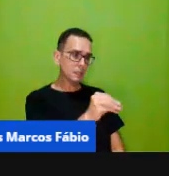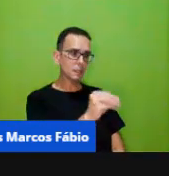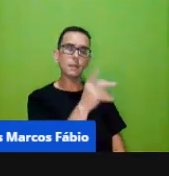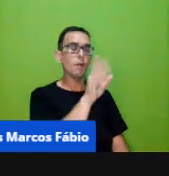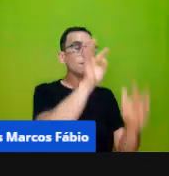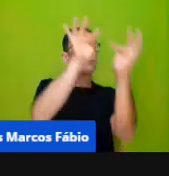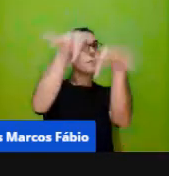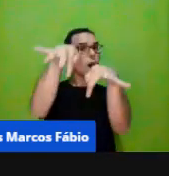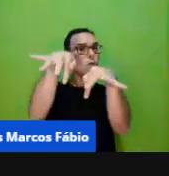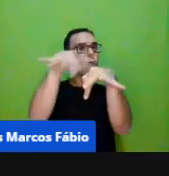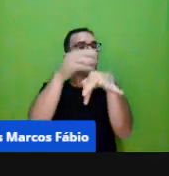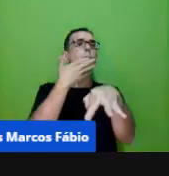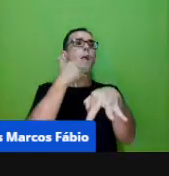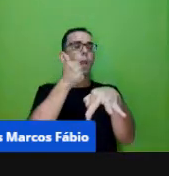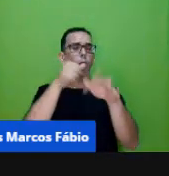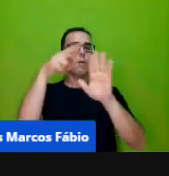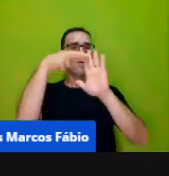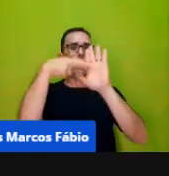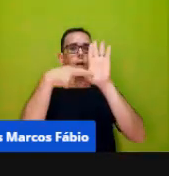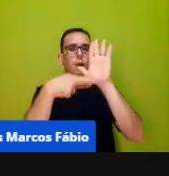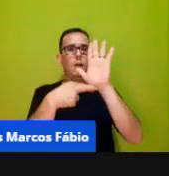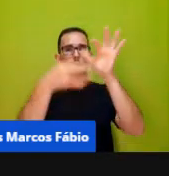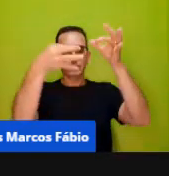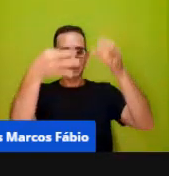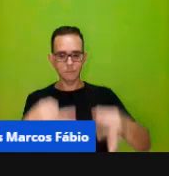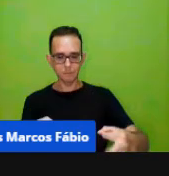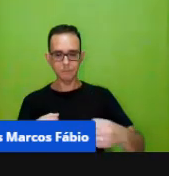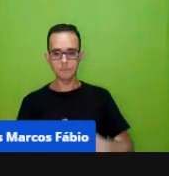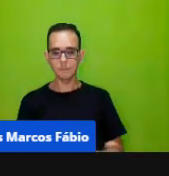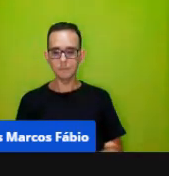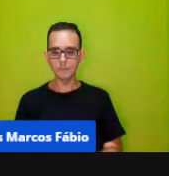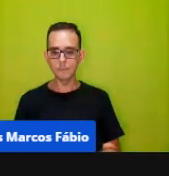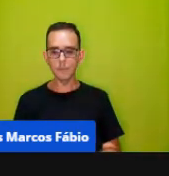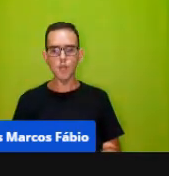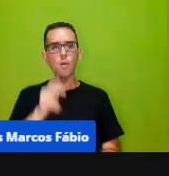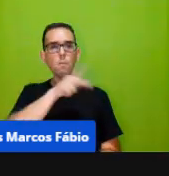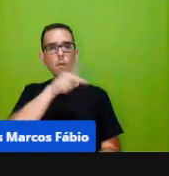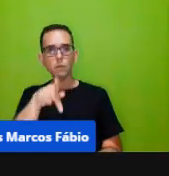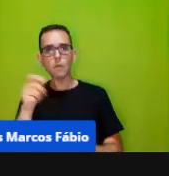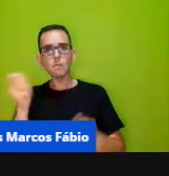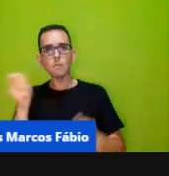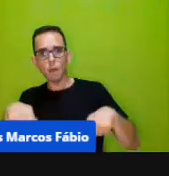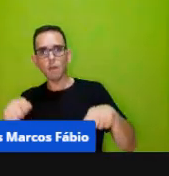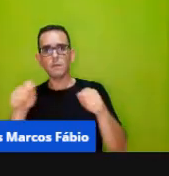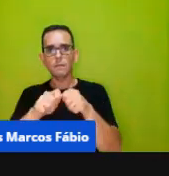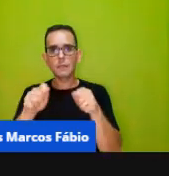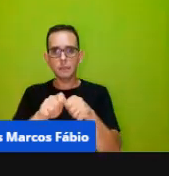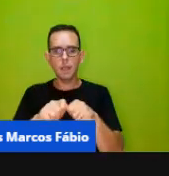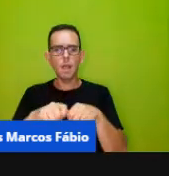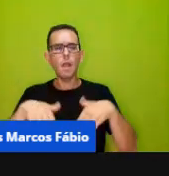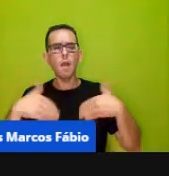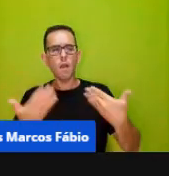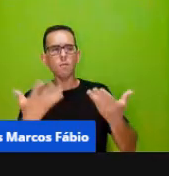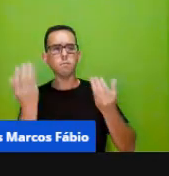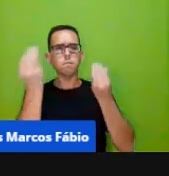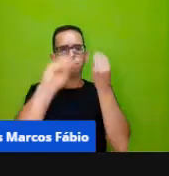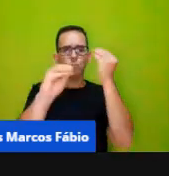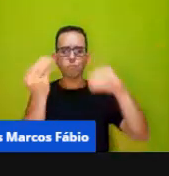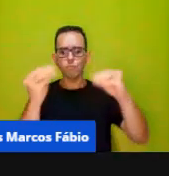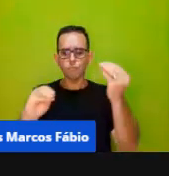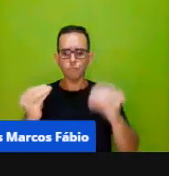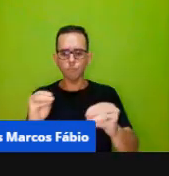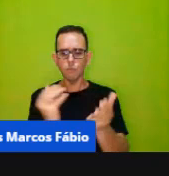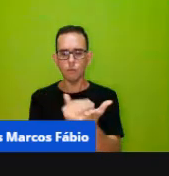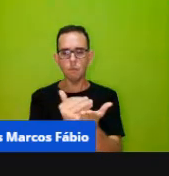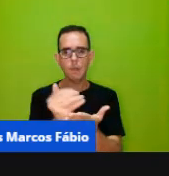mesmo assim com uma regularidade então o professor pode escolher aonde ele vai ele por onde ele vai começar